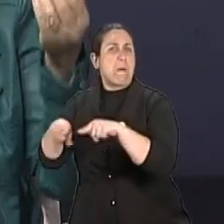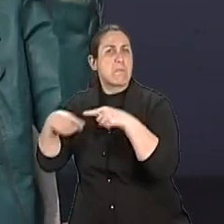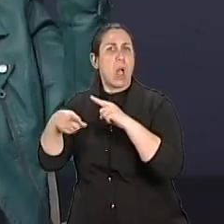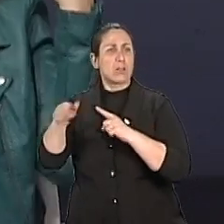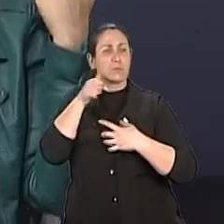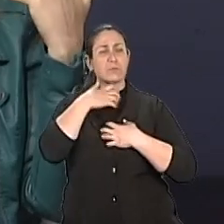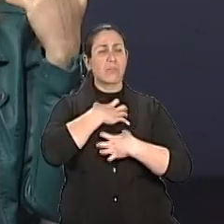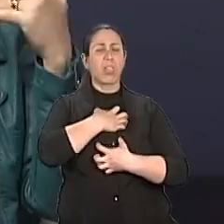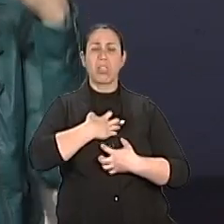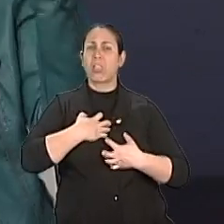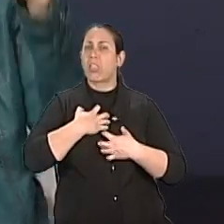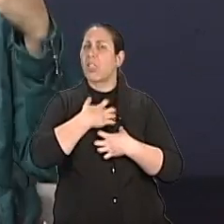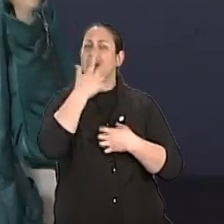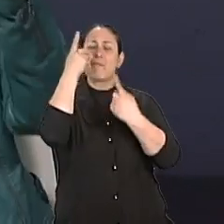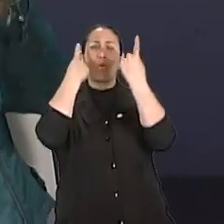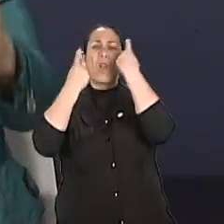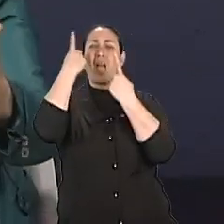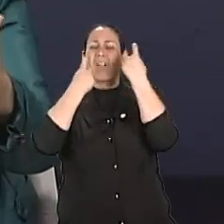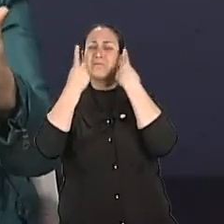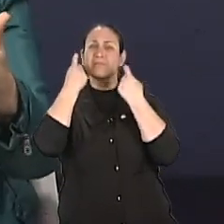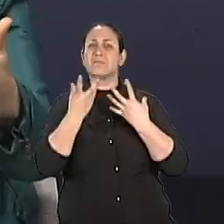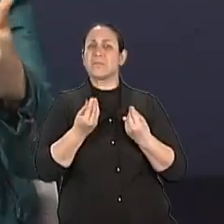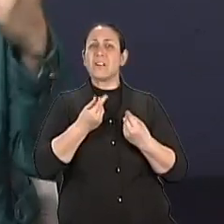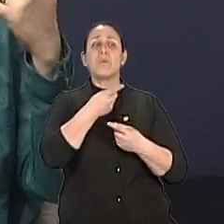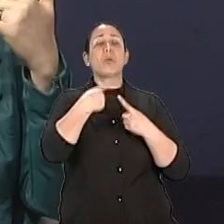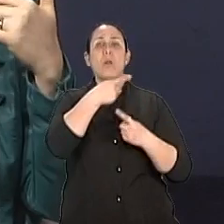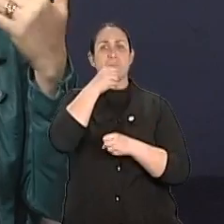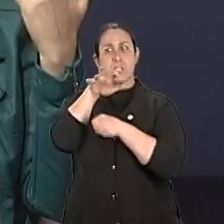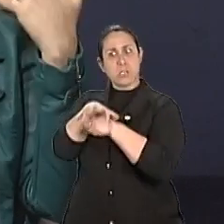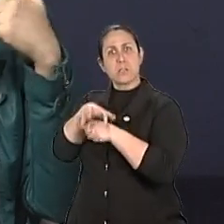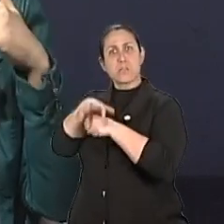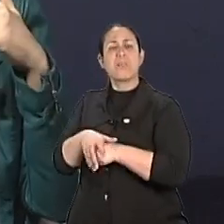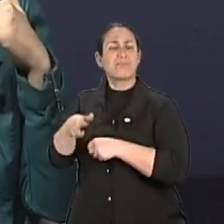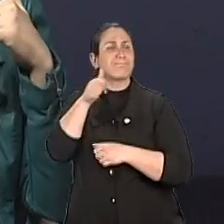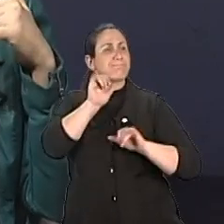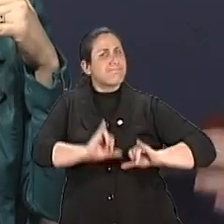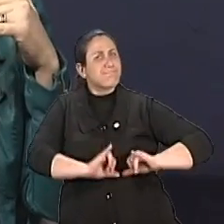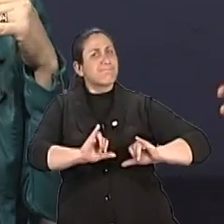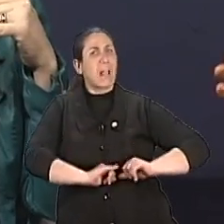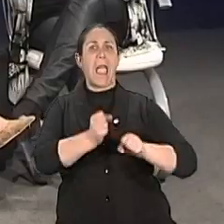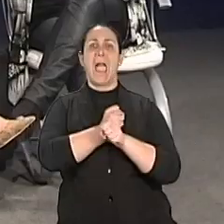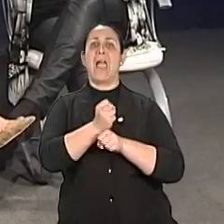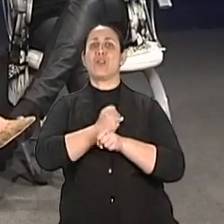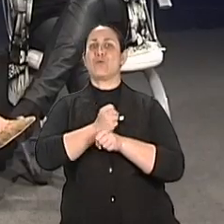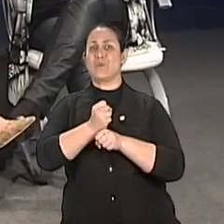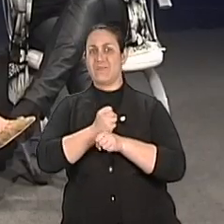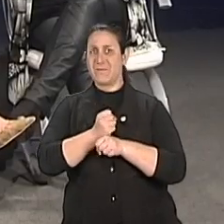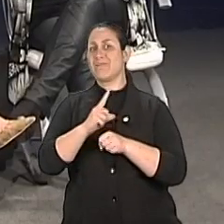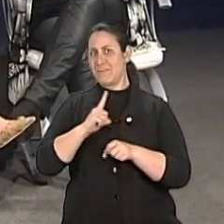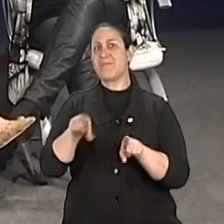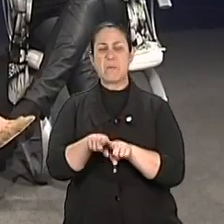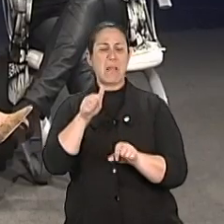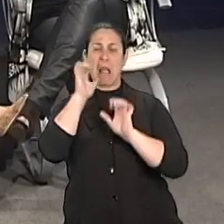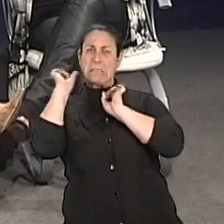são mulheres que vêm de gerações onde o homem é o dominador e a mulher tem que se submeter. E nesta fase da vida, isso